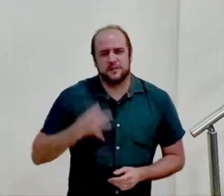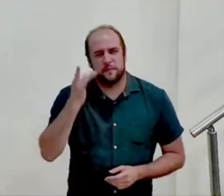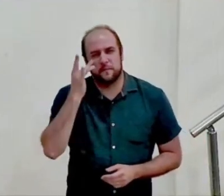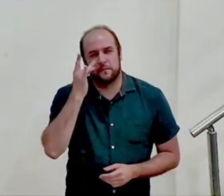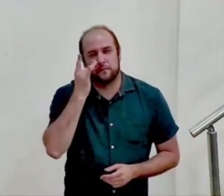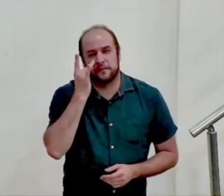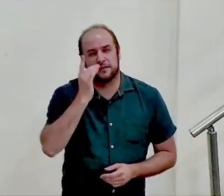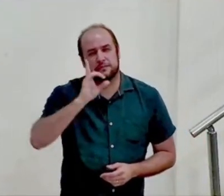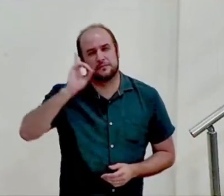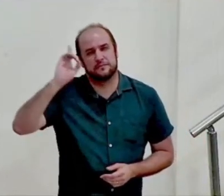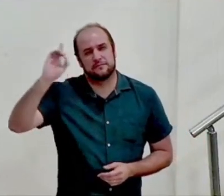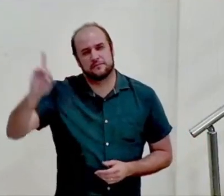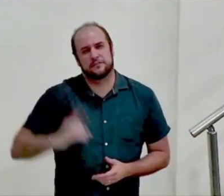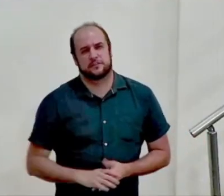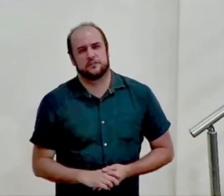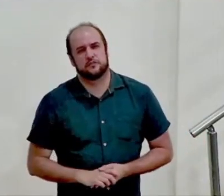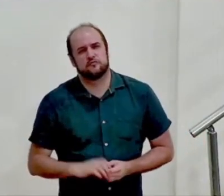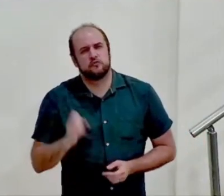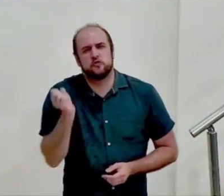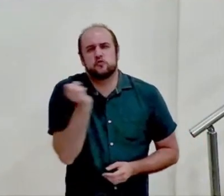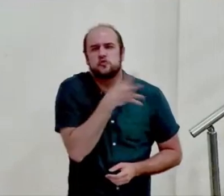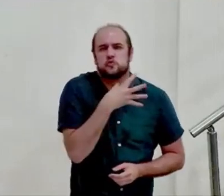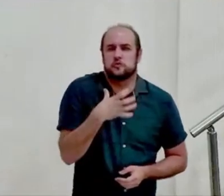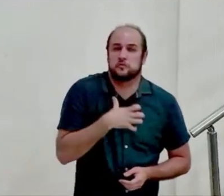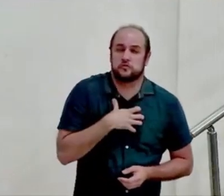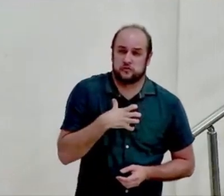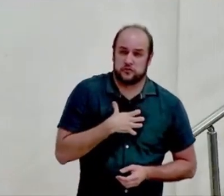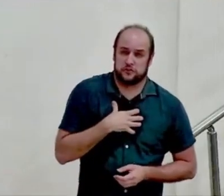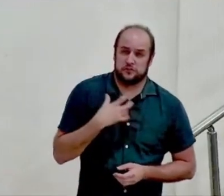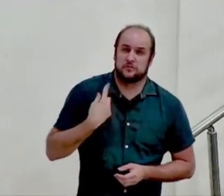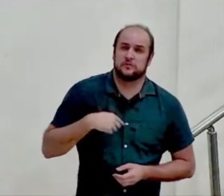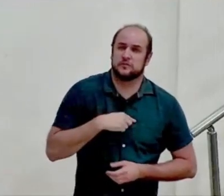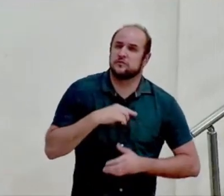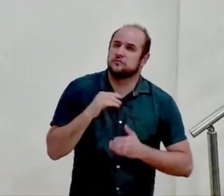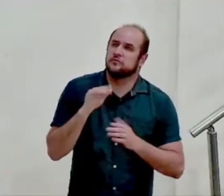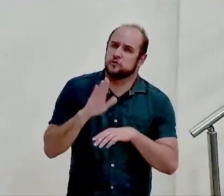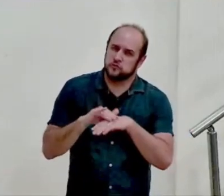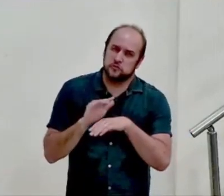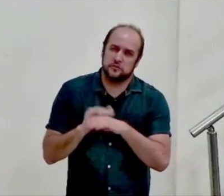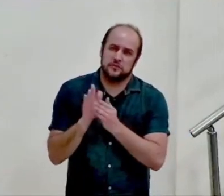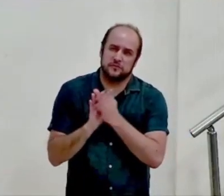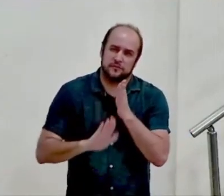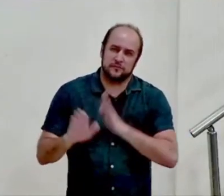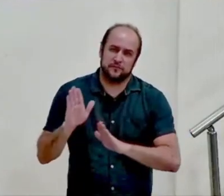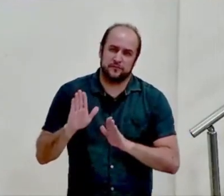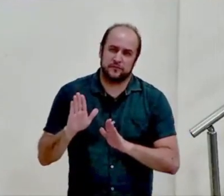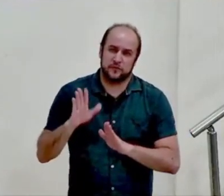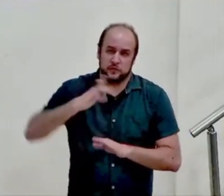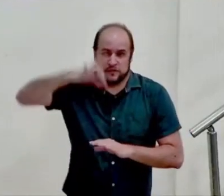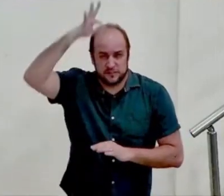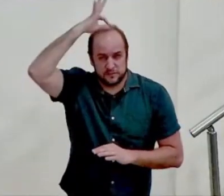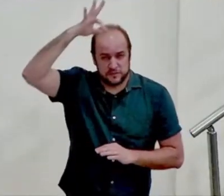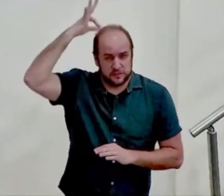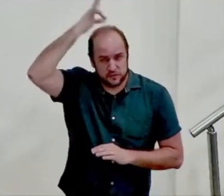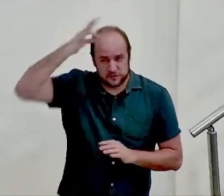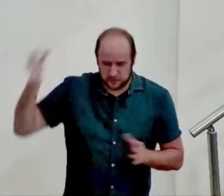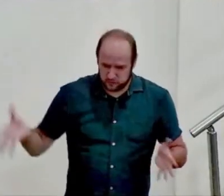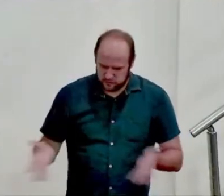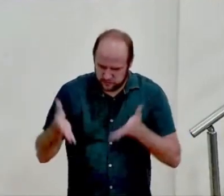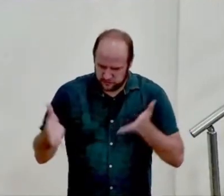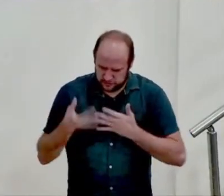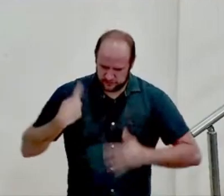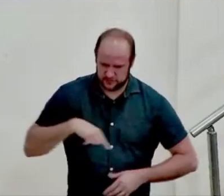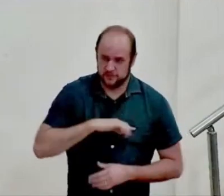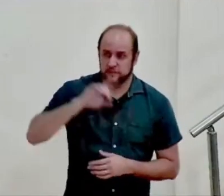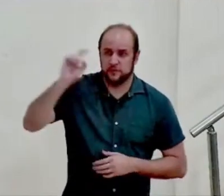de uma nova maneira nós somos agora capacitados pelo Espírito Santo que o Senhor nos abençoe e que